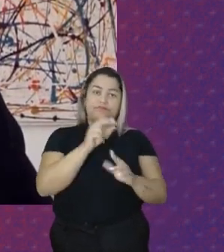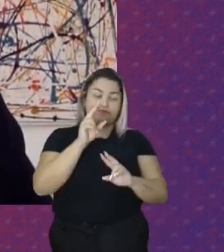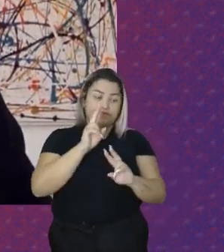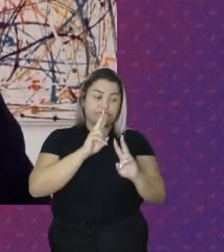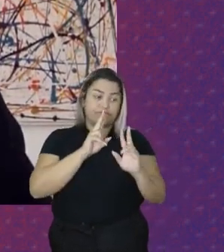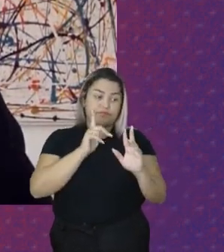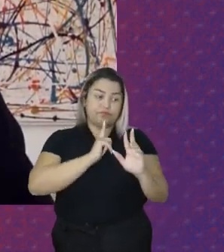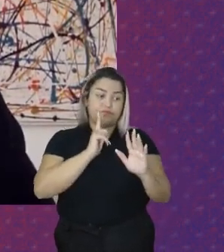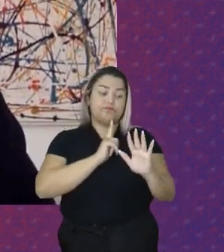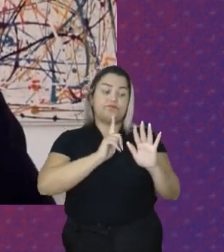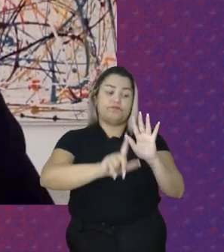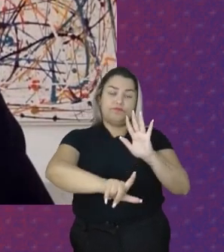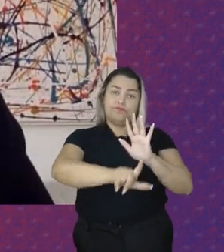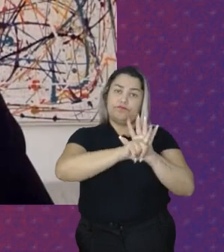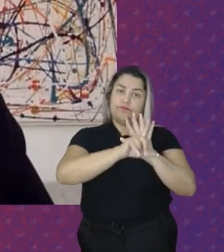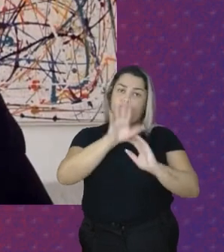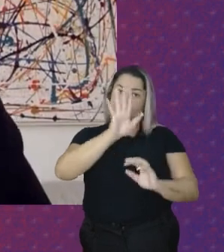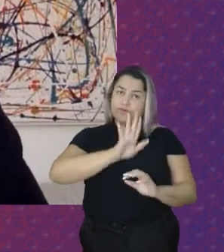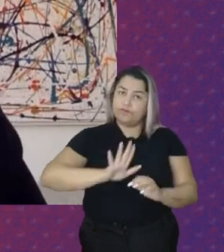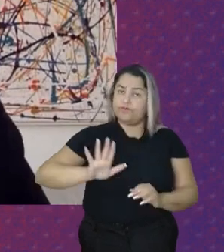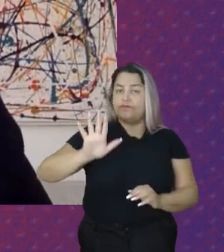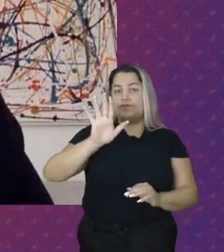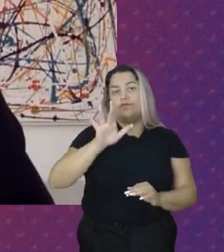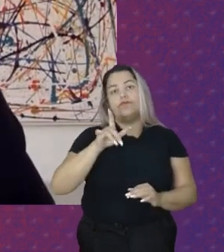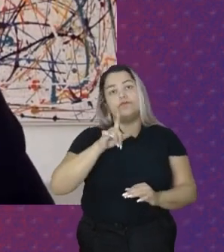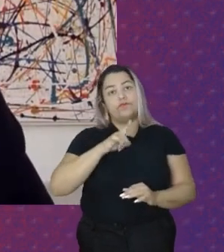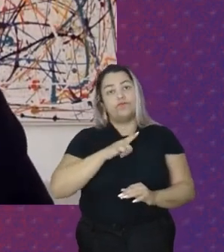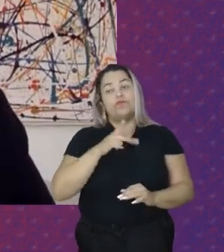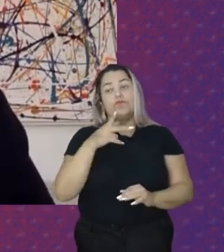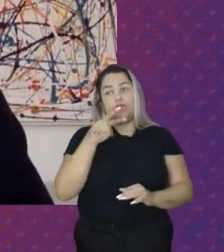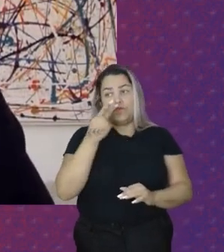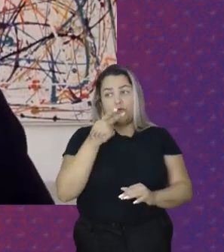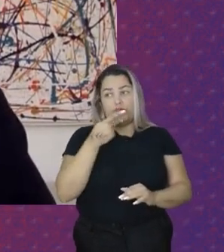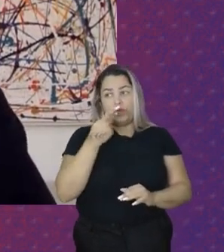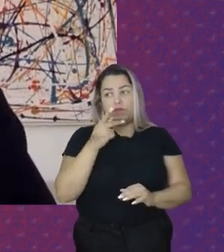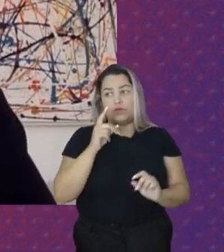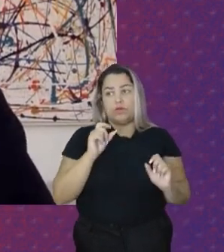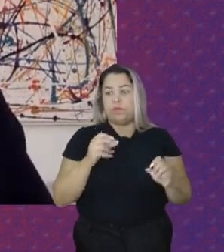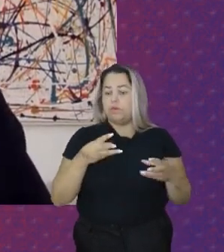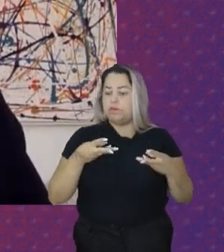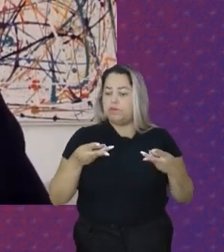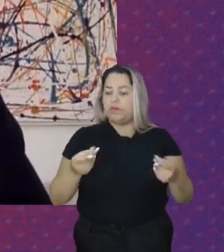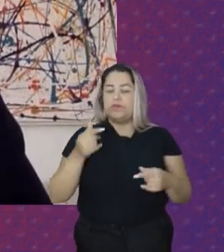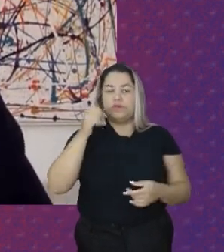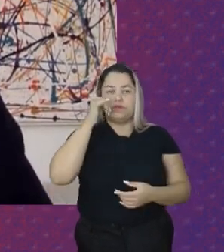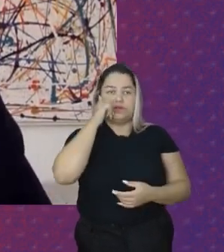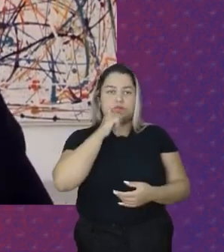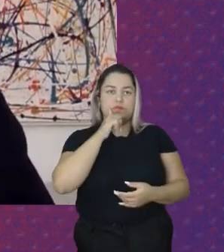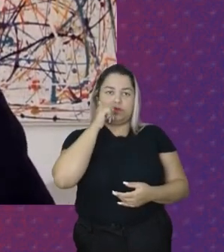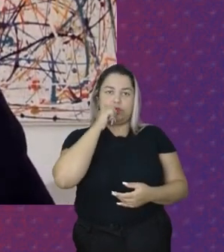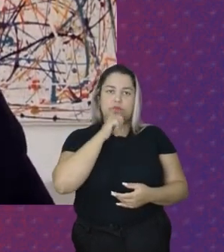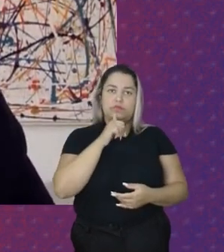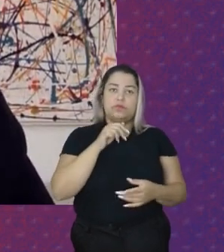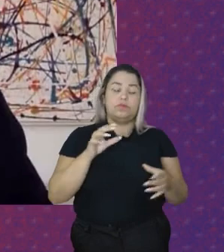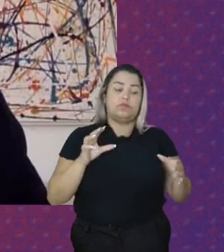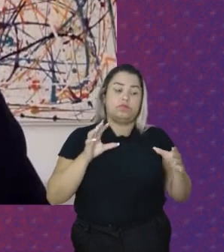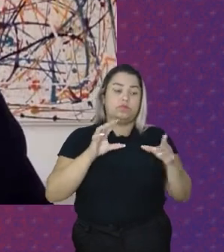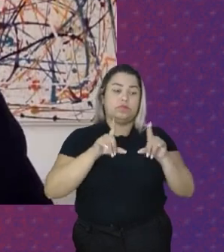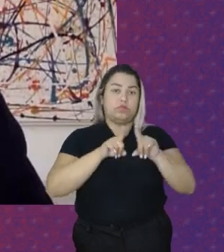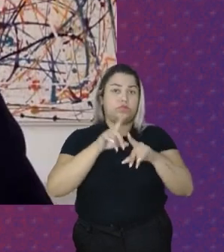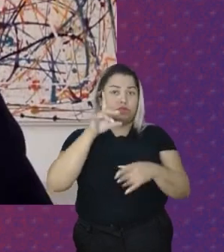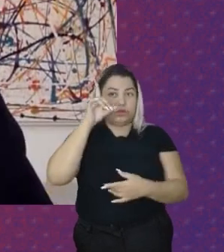legislação Nacional De modo De Que Como já Dito Muitas Mulheres Lidam Com o